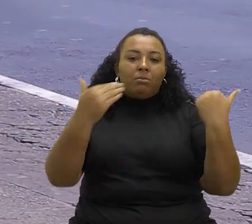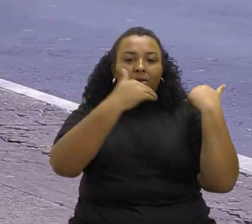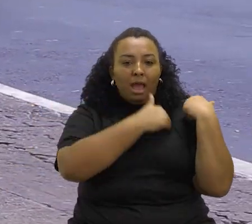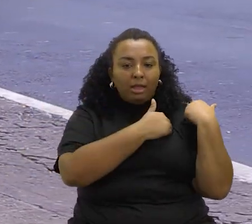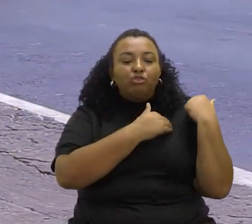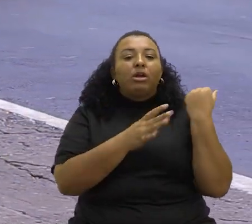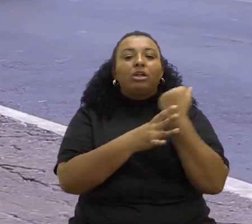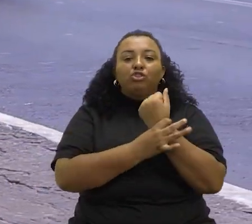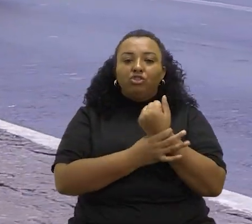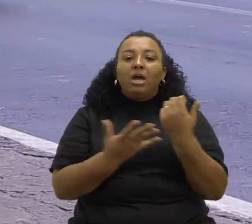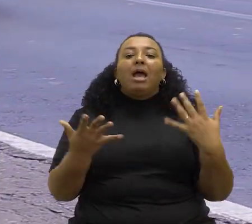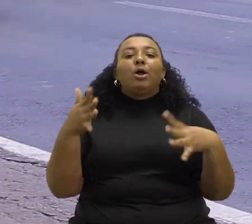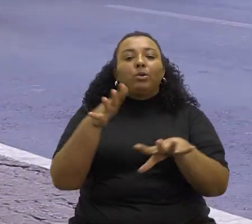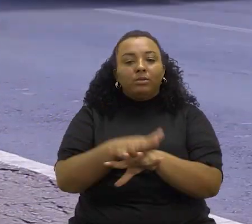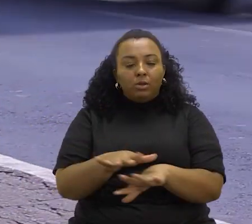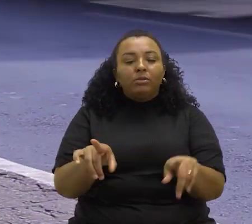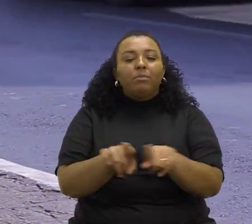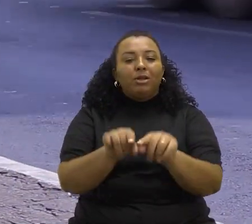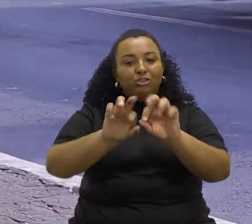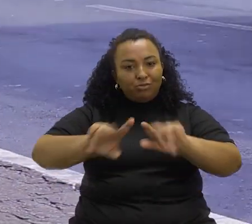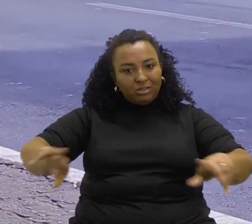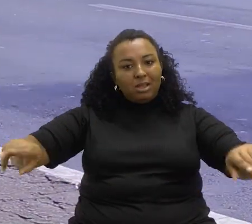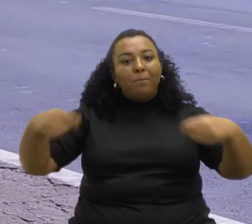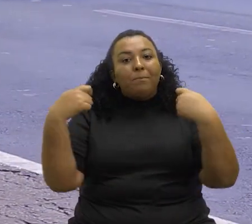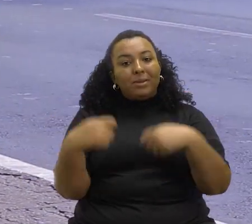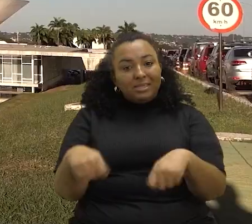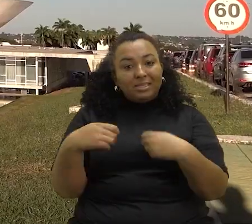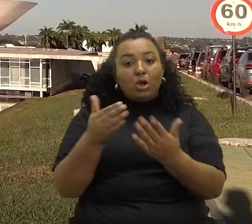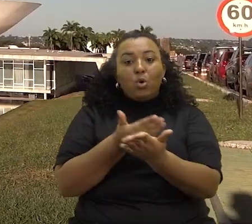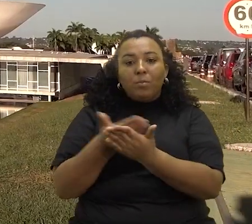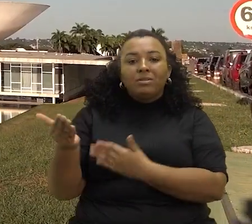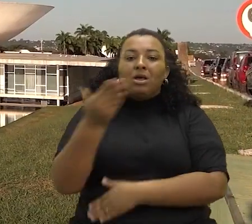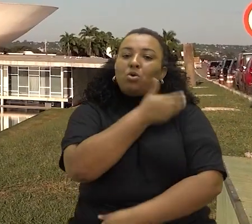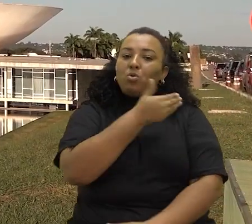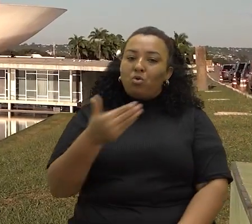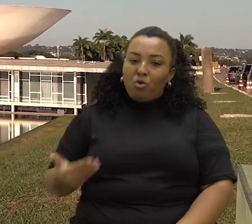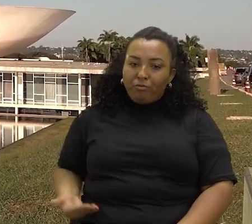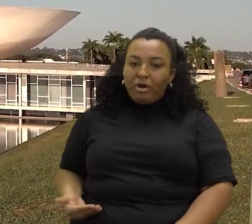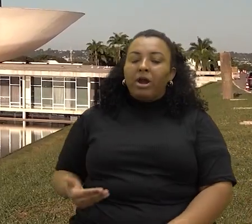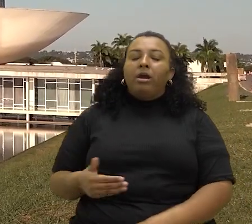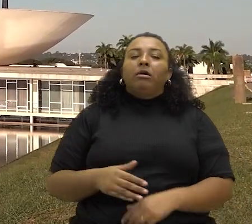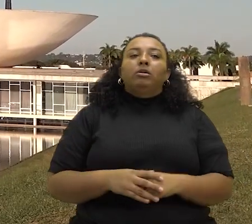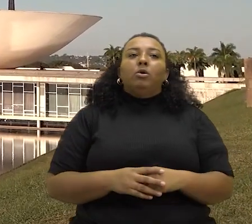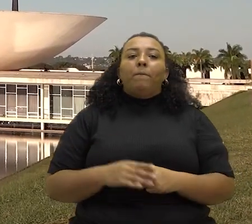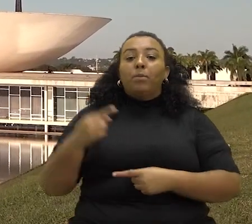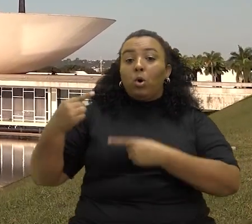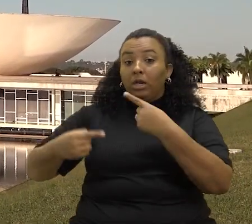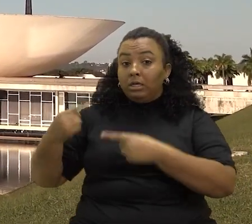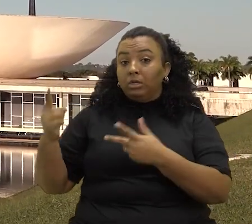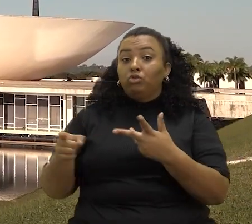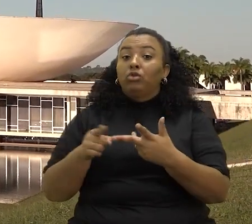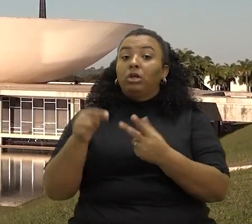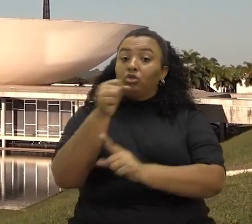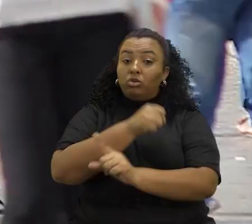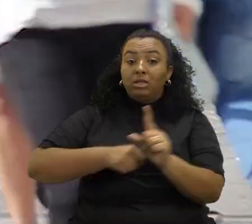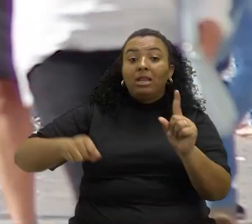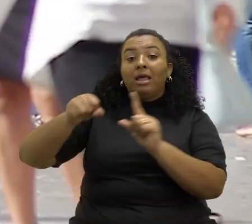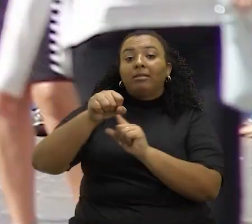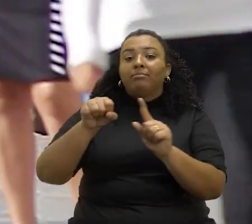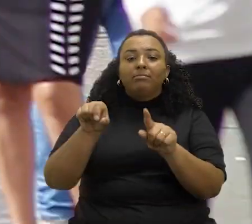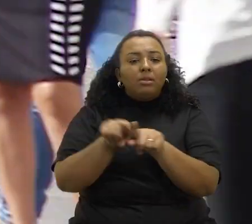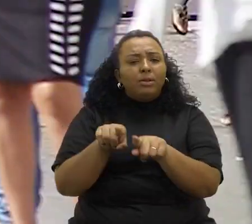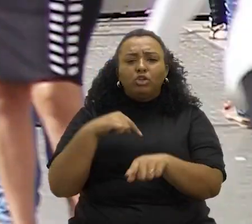compromisso de garantir a inclusão e a diversidade deve partir do Estado, dos agentes públicos,